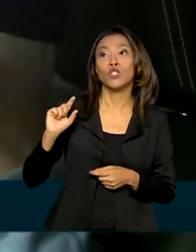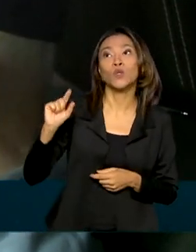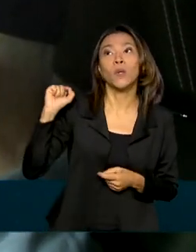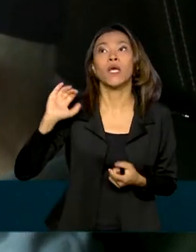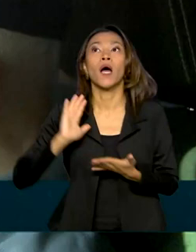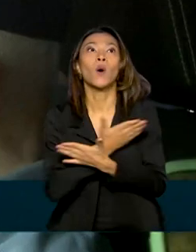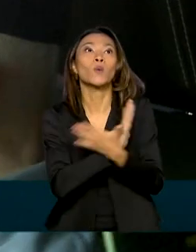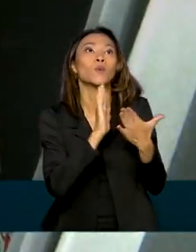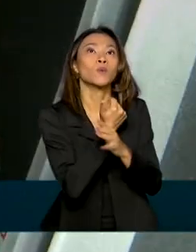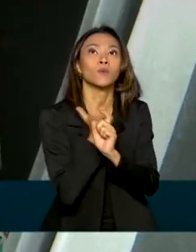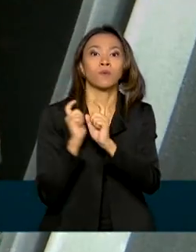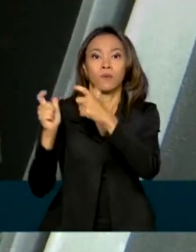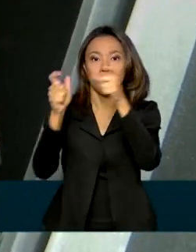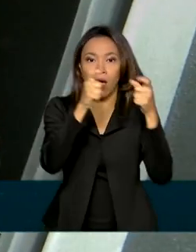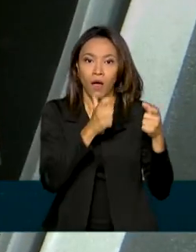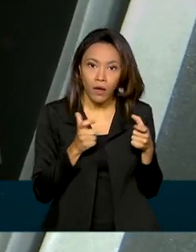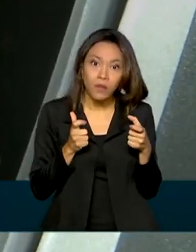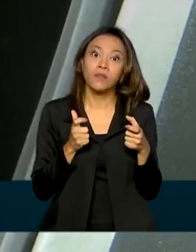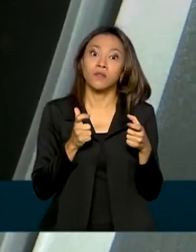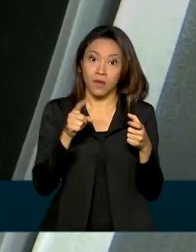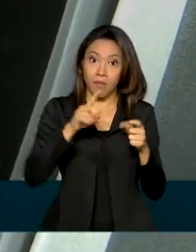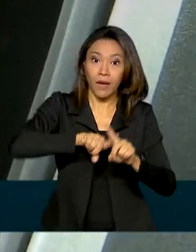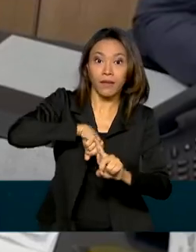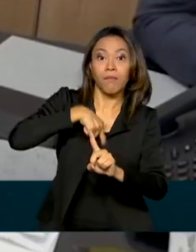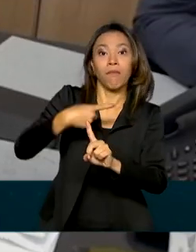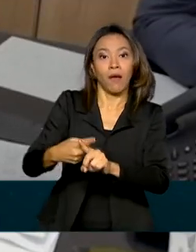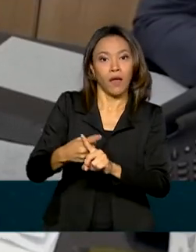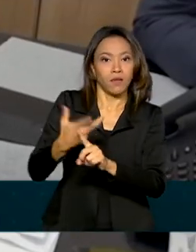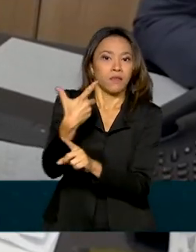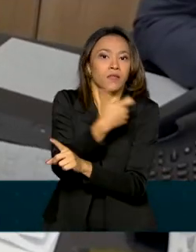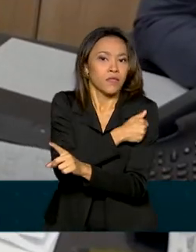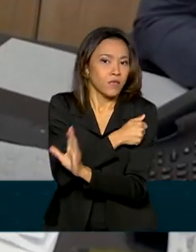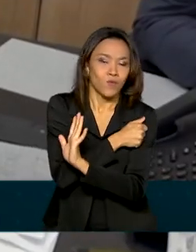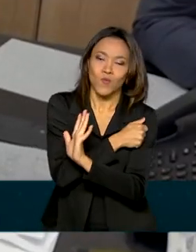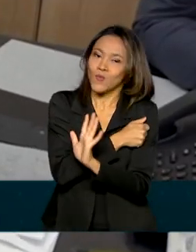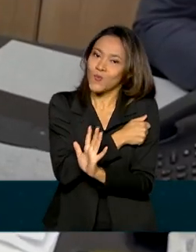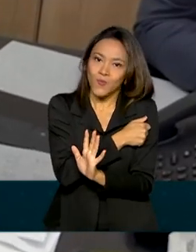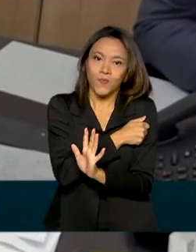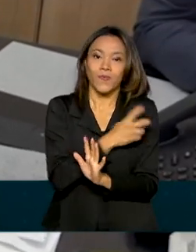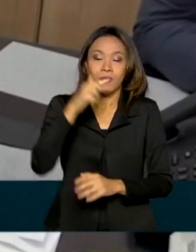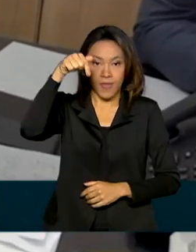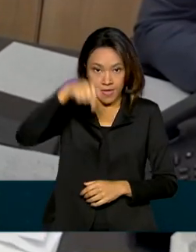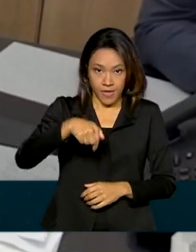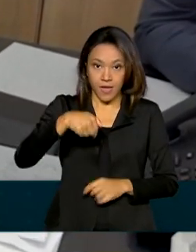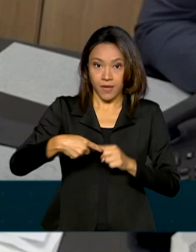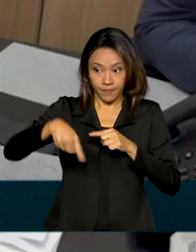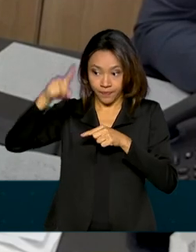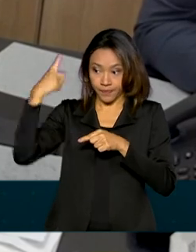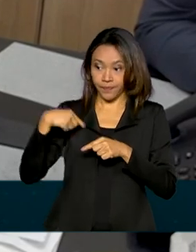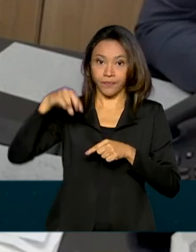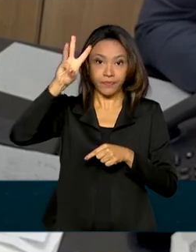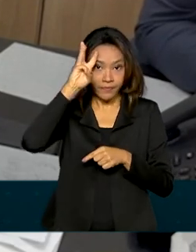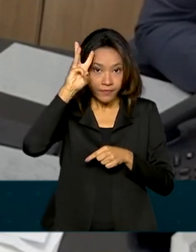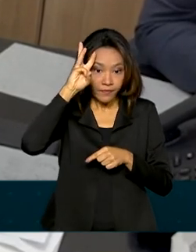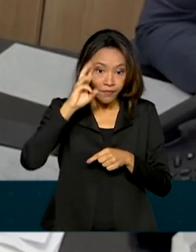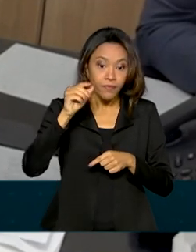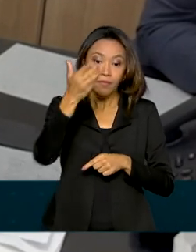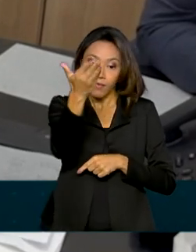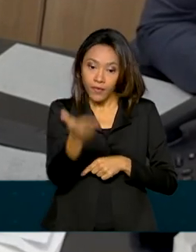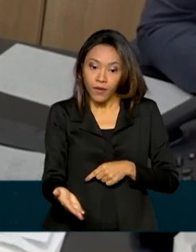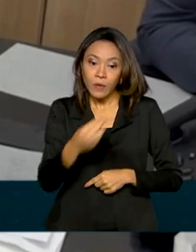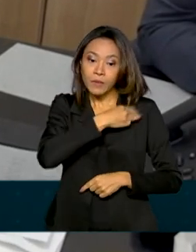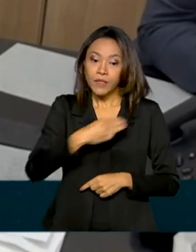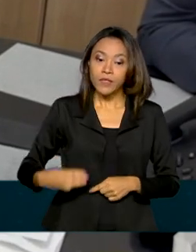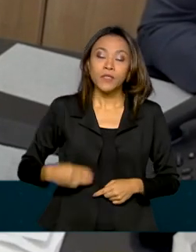locais prioritários para receber doses excedentes. E nesta terça-feira, o ministro Eduardo Pazuello pediu uma atenção